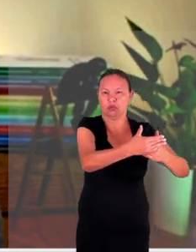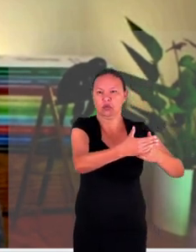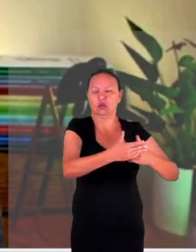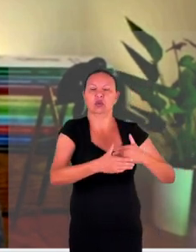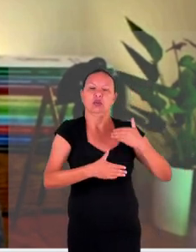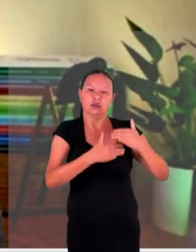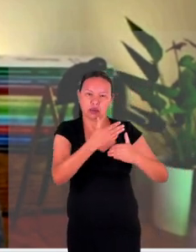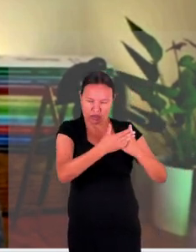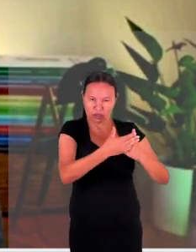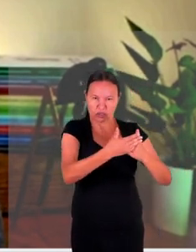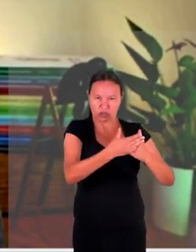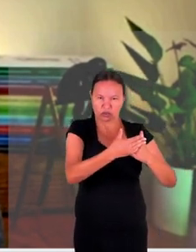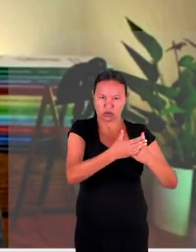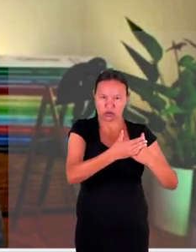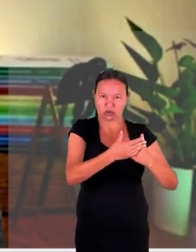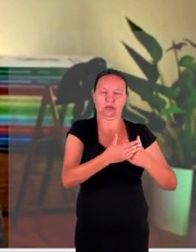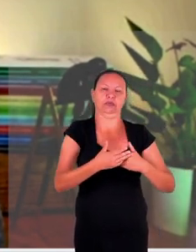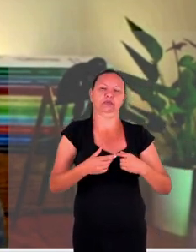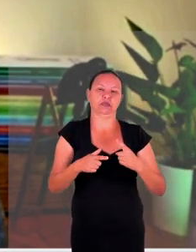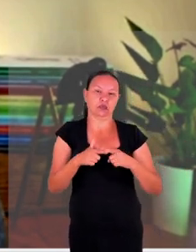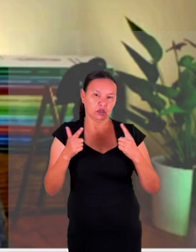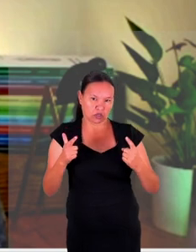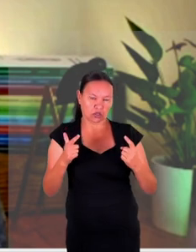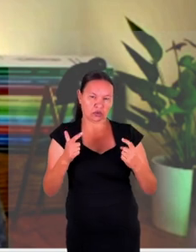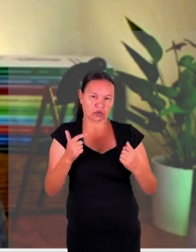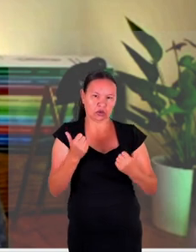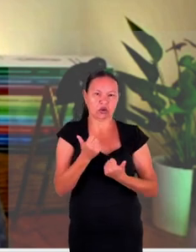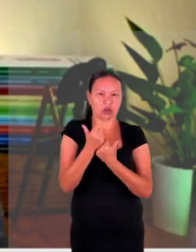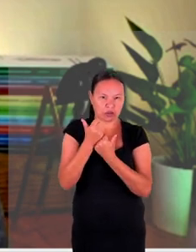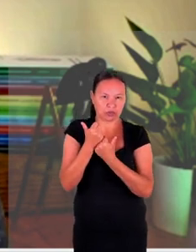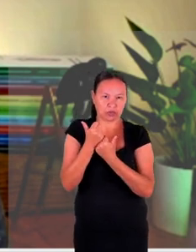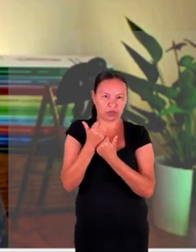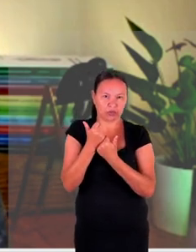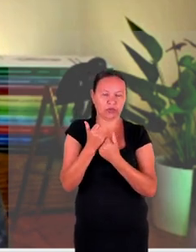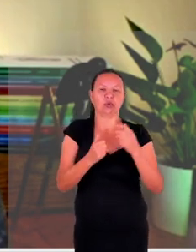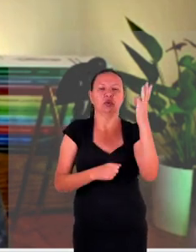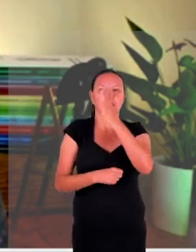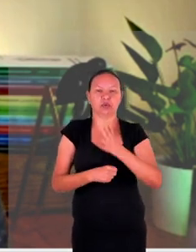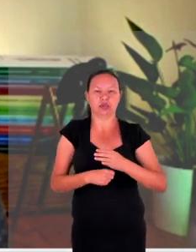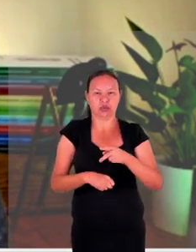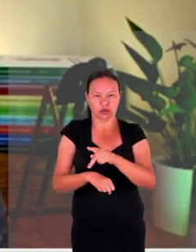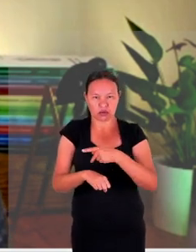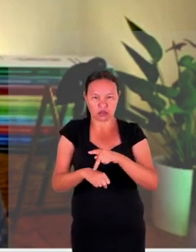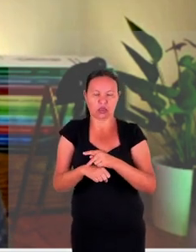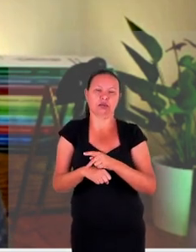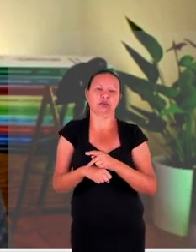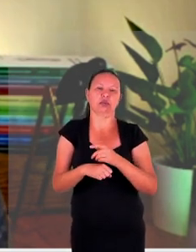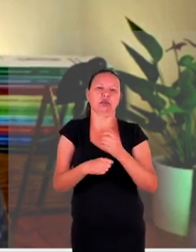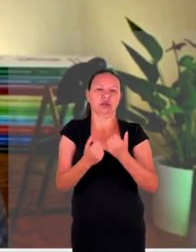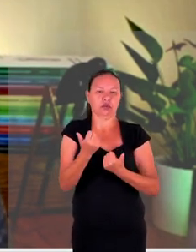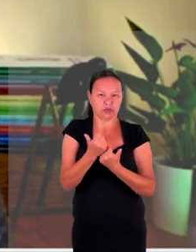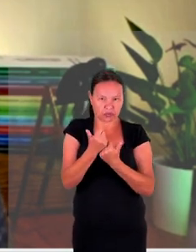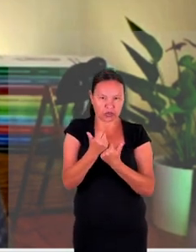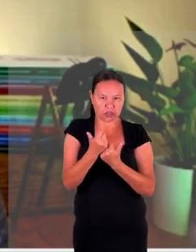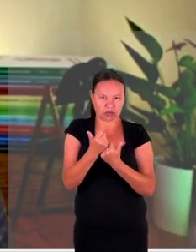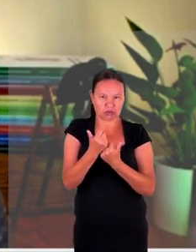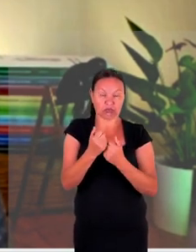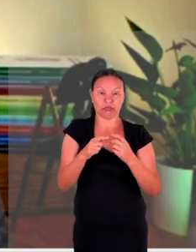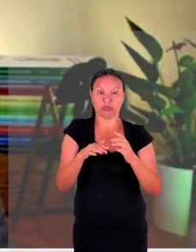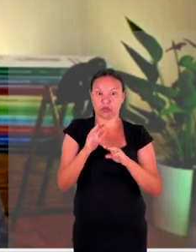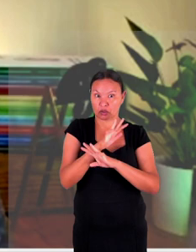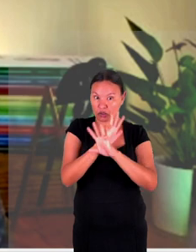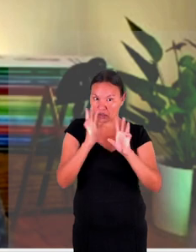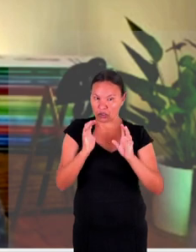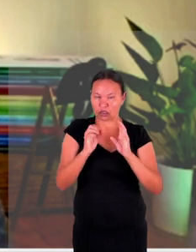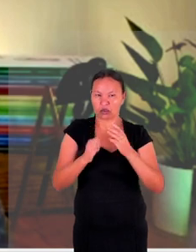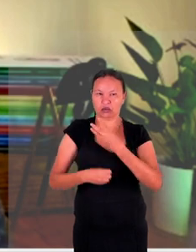acesso a esse tipo de apoio que a sociedade brasileira e que o Estado brasileiro tem a fornecer claro que